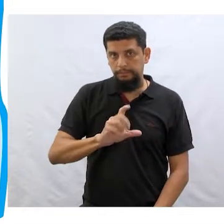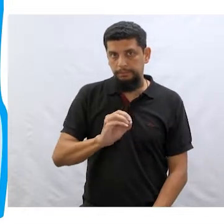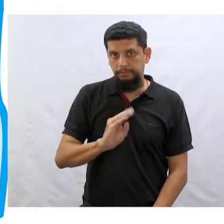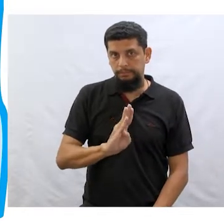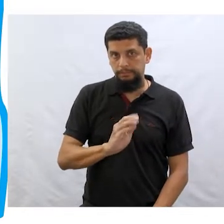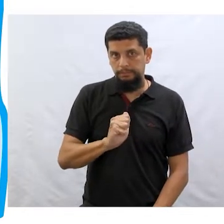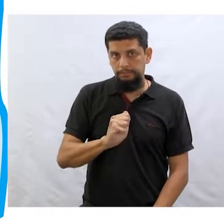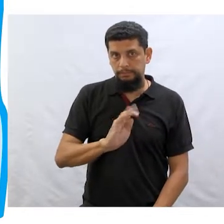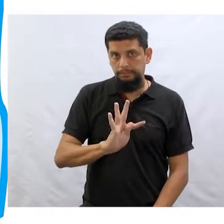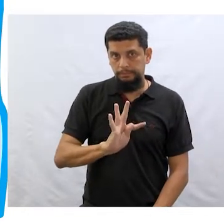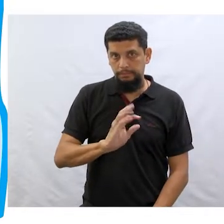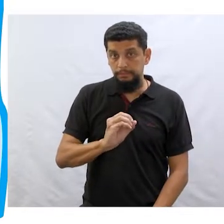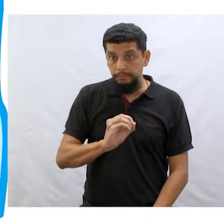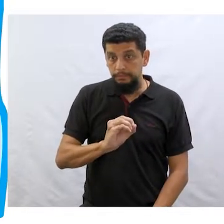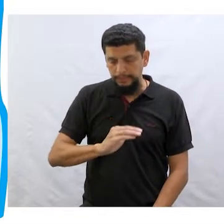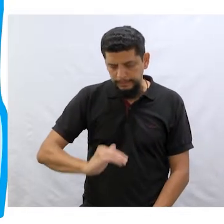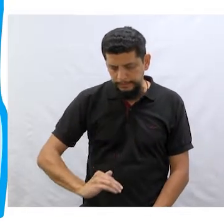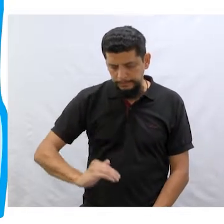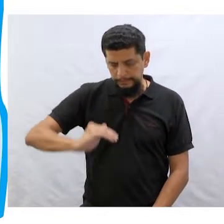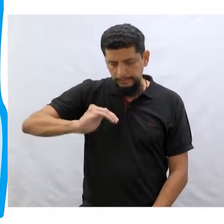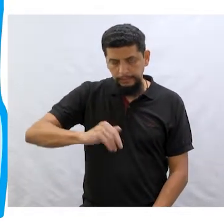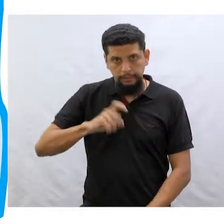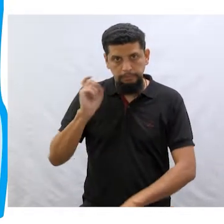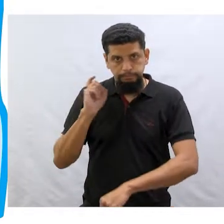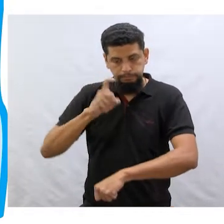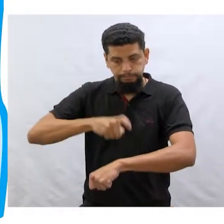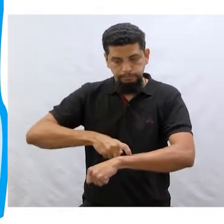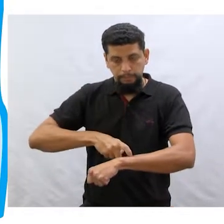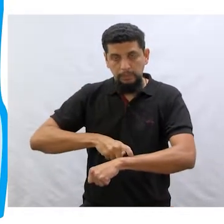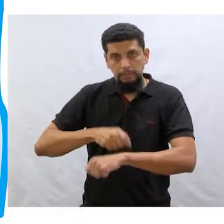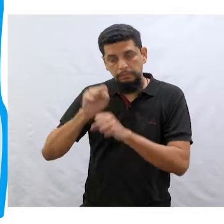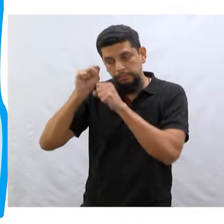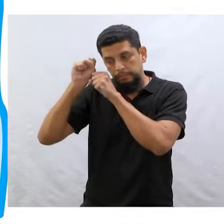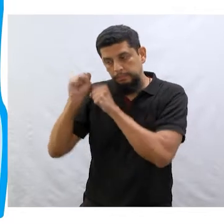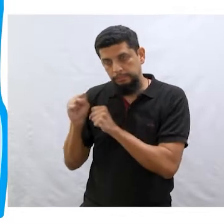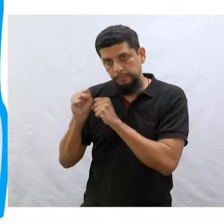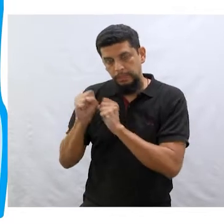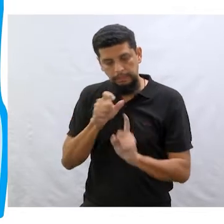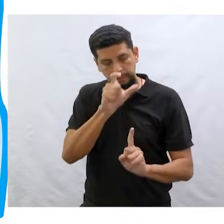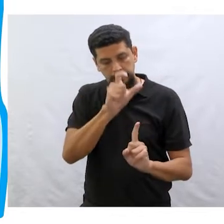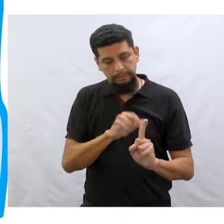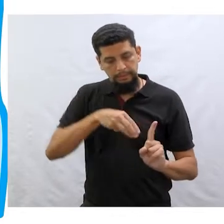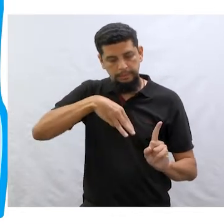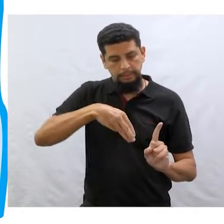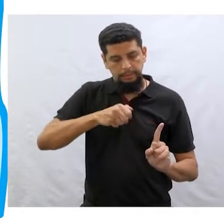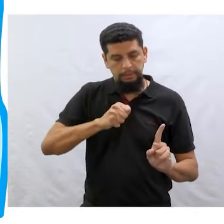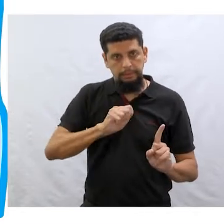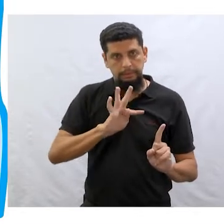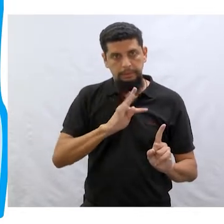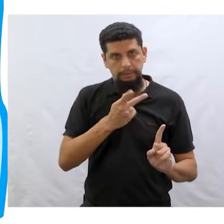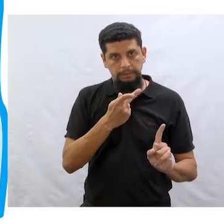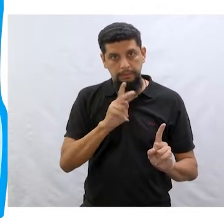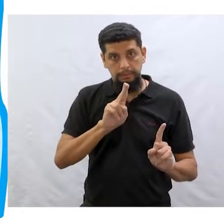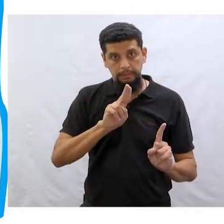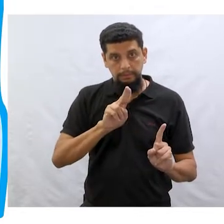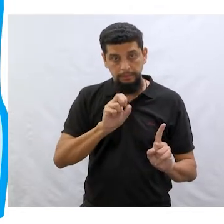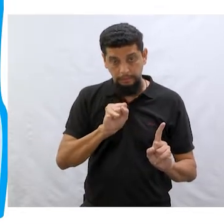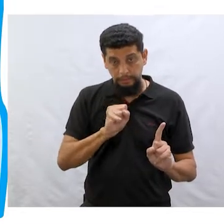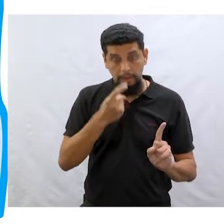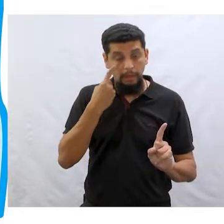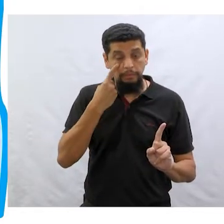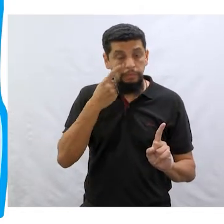Desde pequeno, na hora de dormir, o Matheus fazia questão de ouvir uma história.